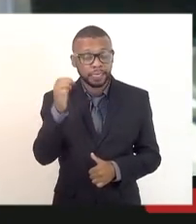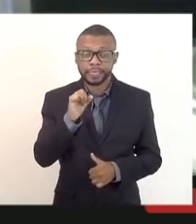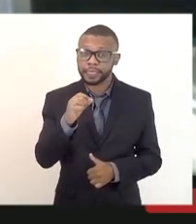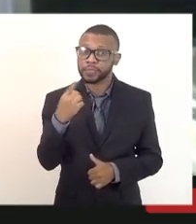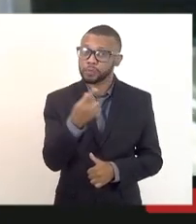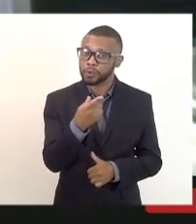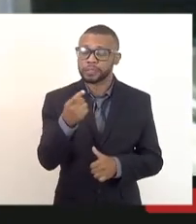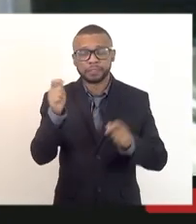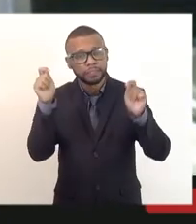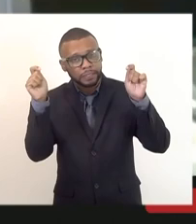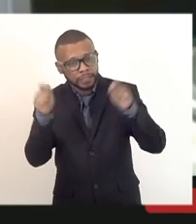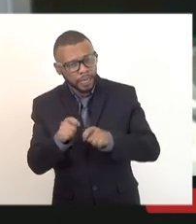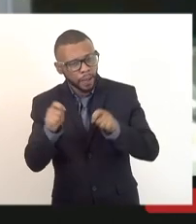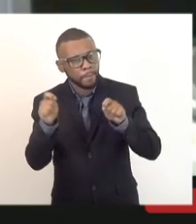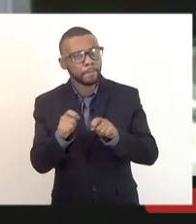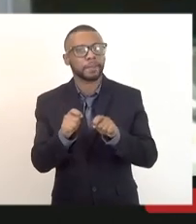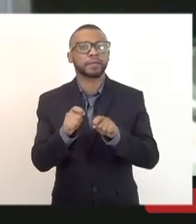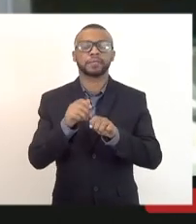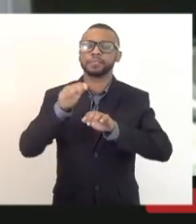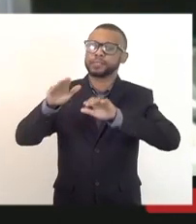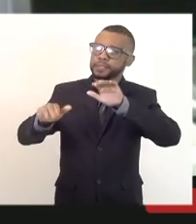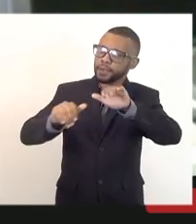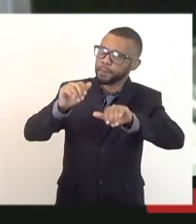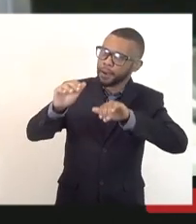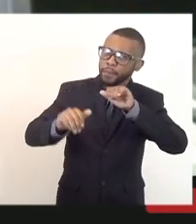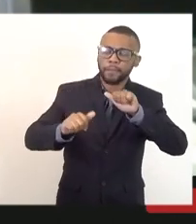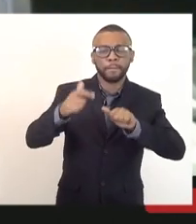condições de chamarmos